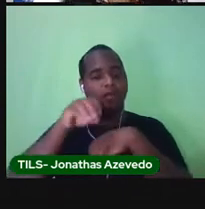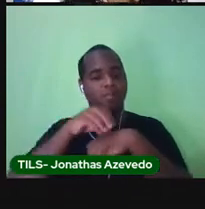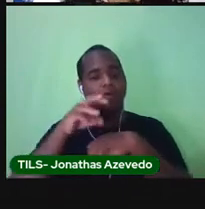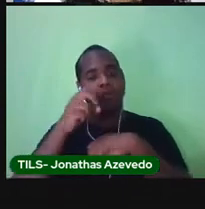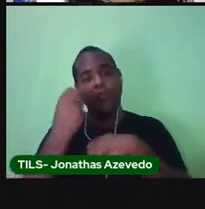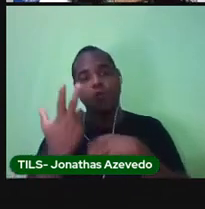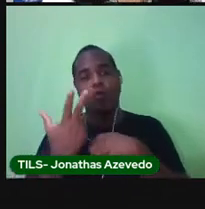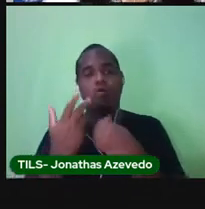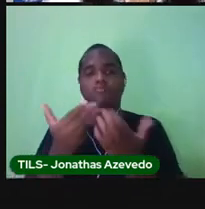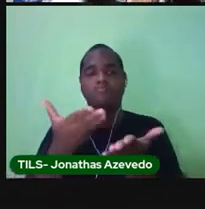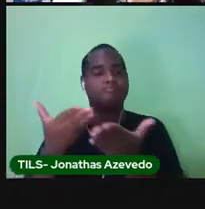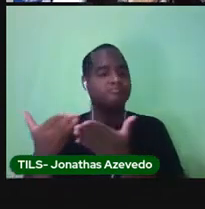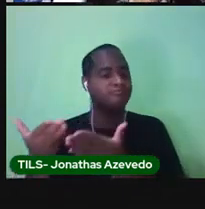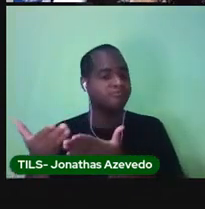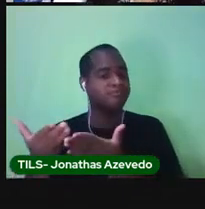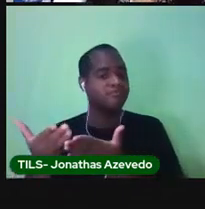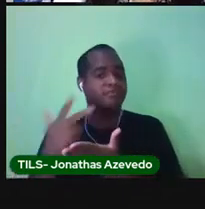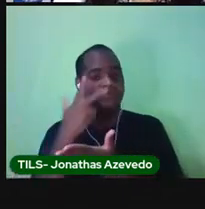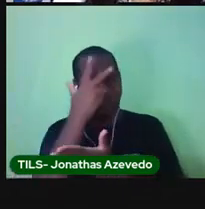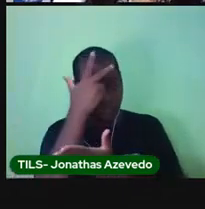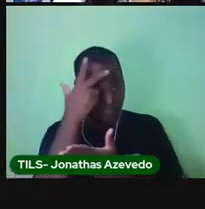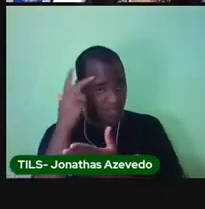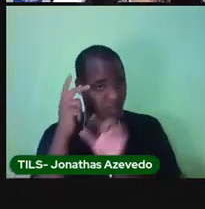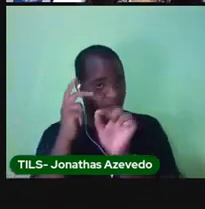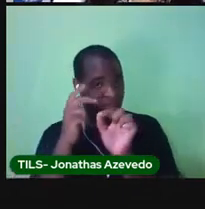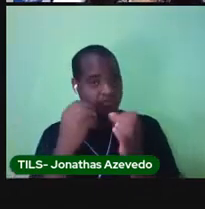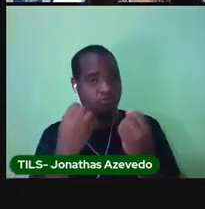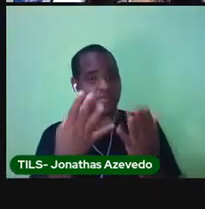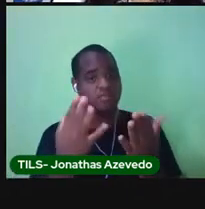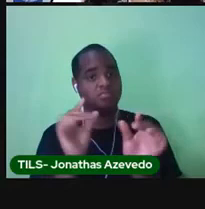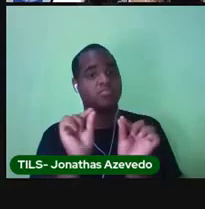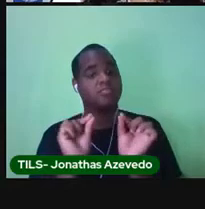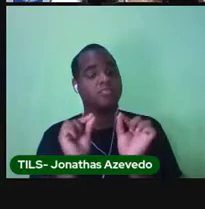convidando a pessoa que recebeu?